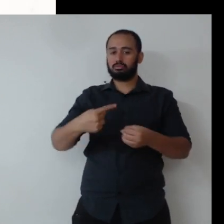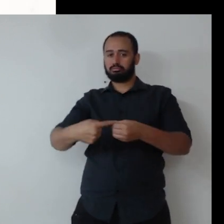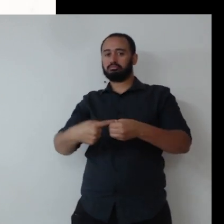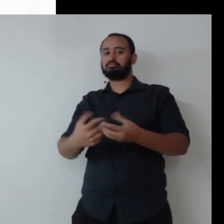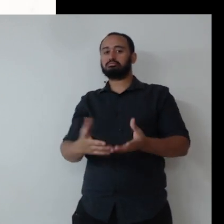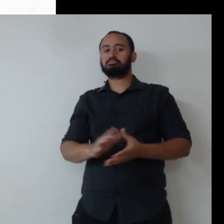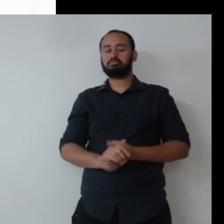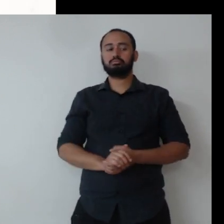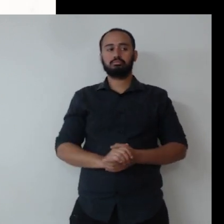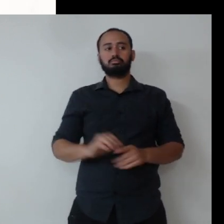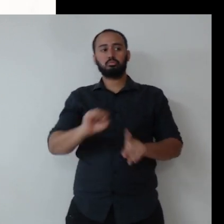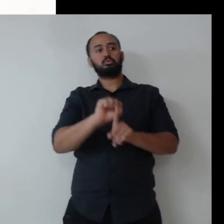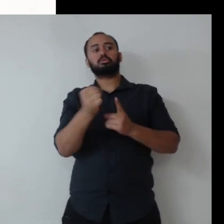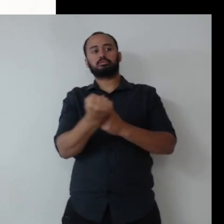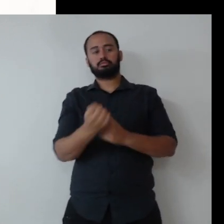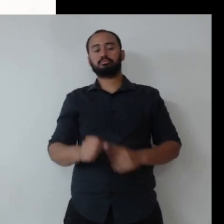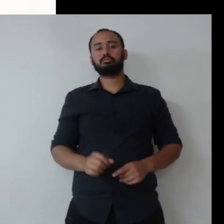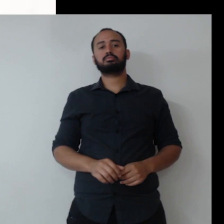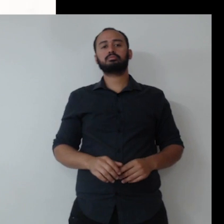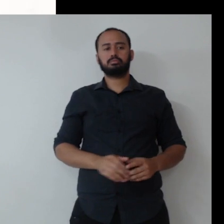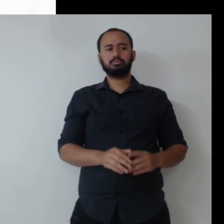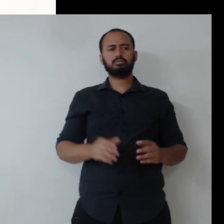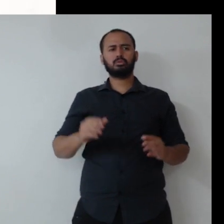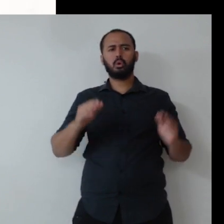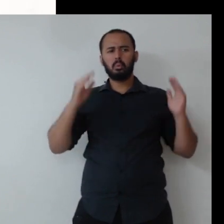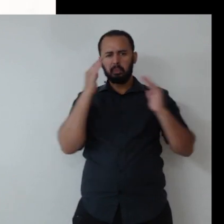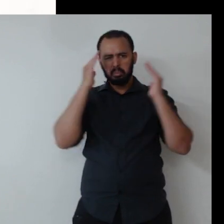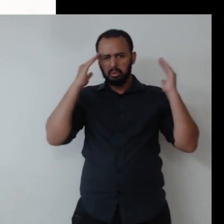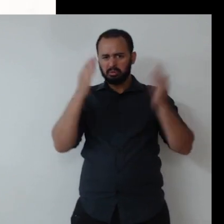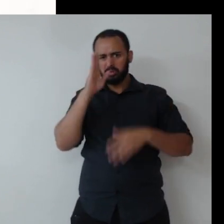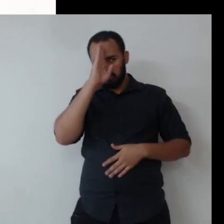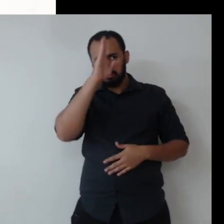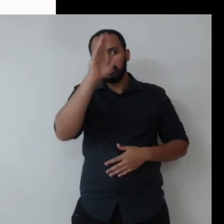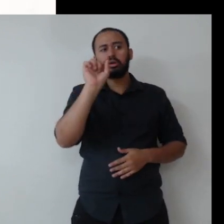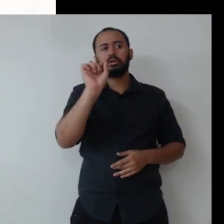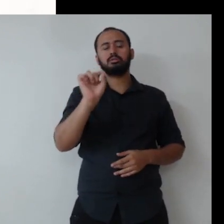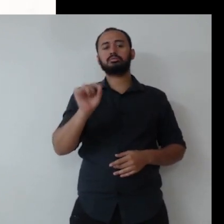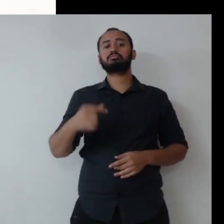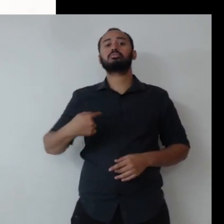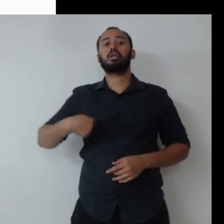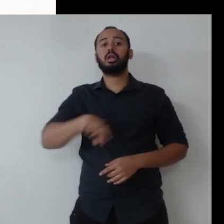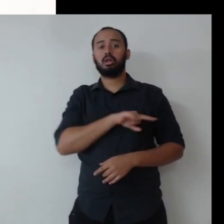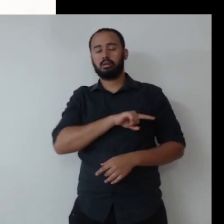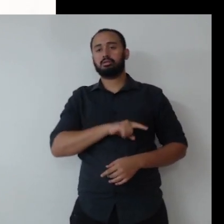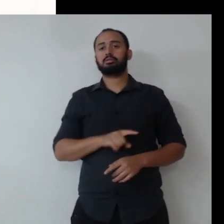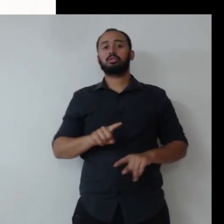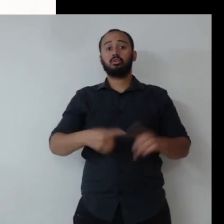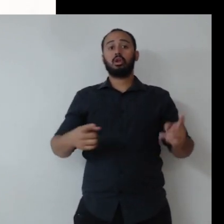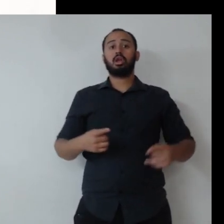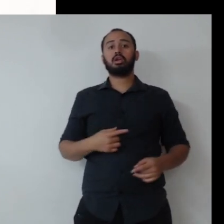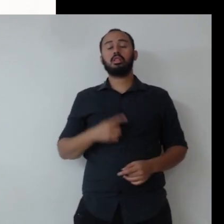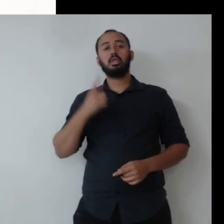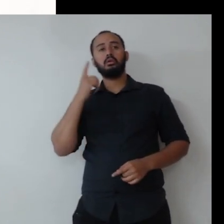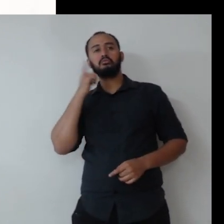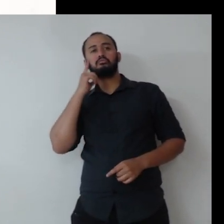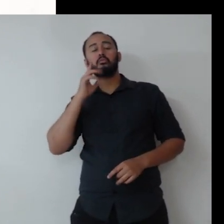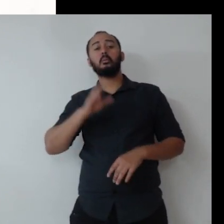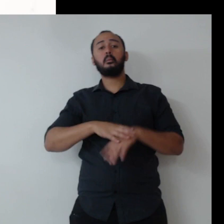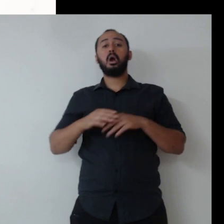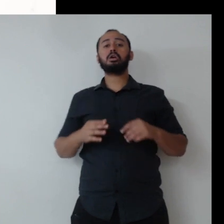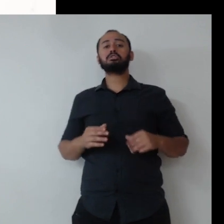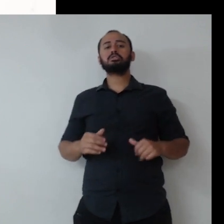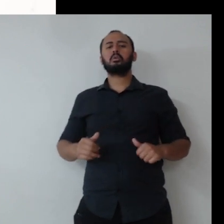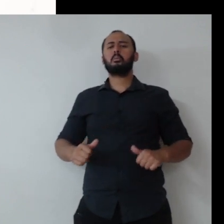aquela relação de agente principal. O principal é a sociedade, o agente somos nós. Então, a gente tem que gerar valor para a